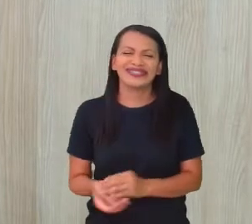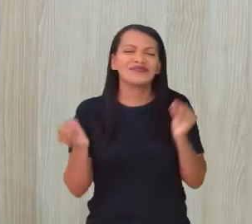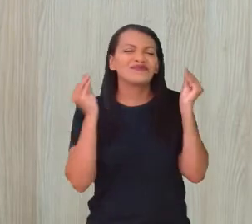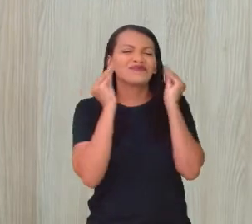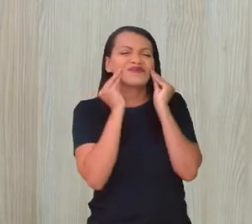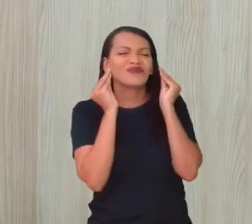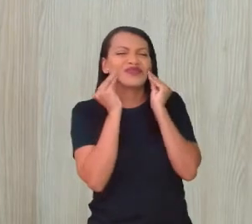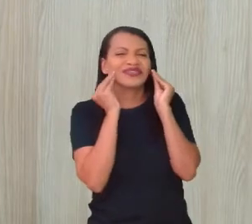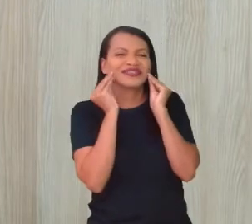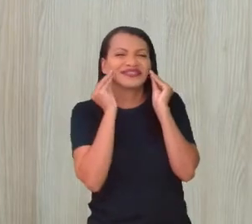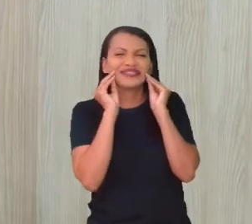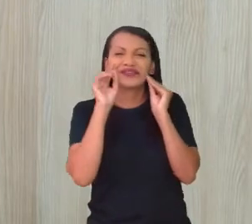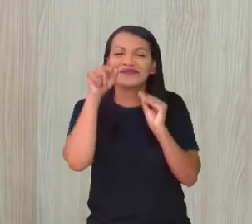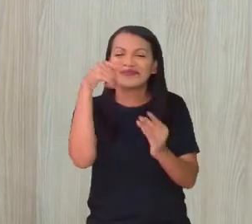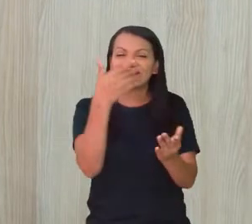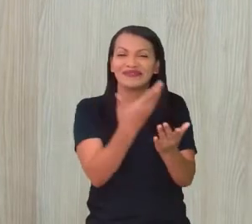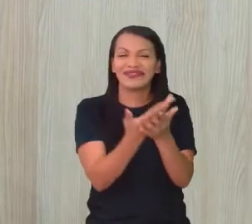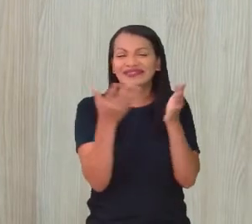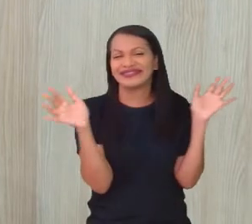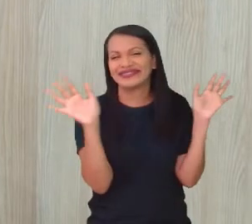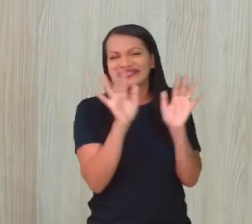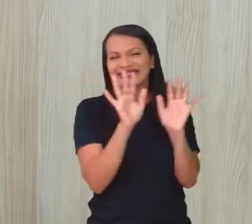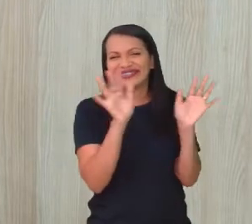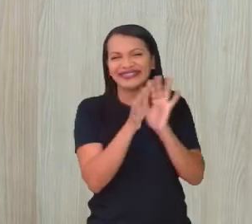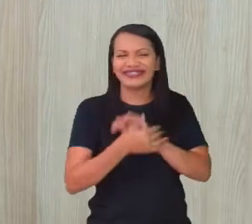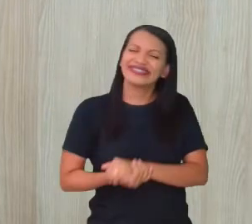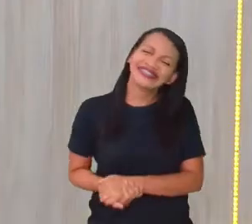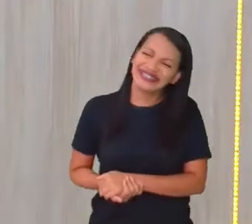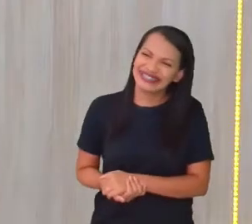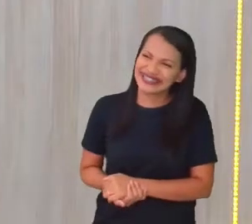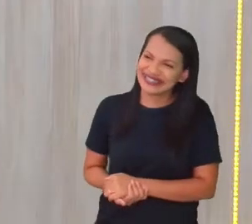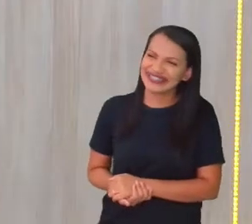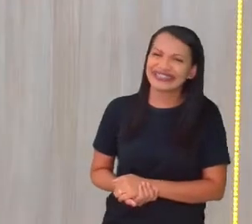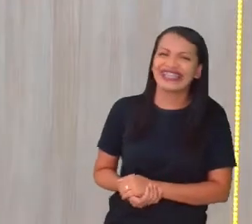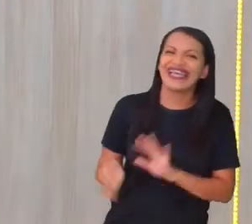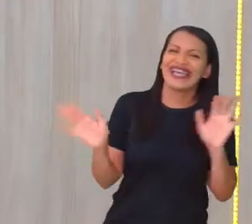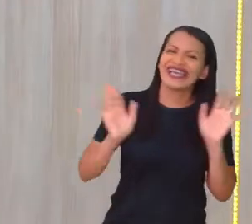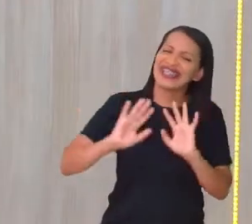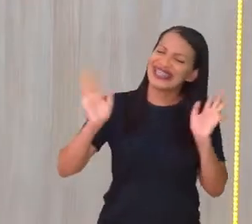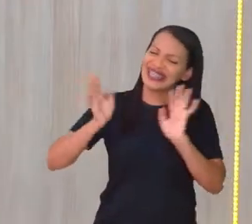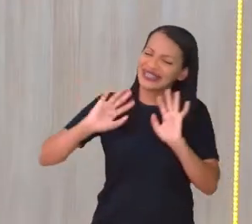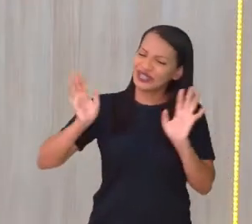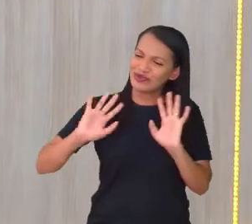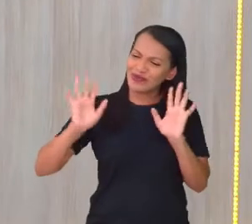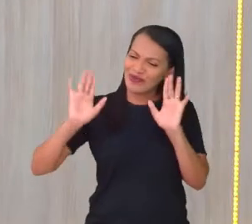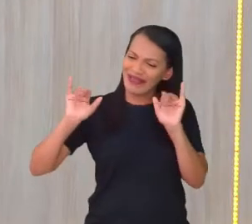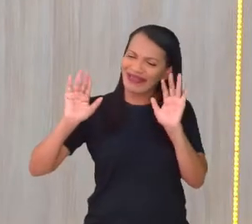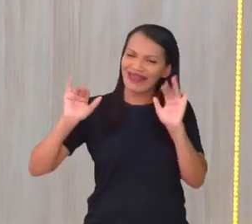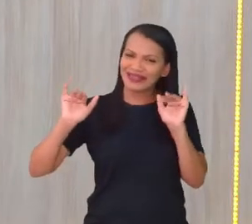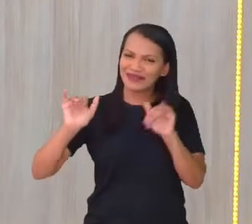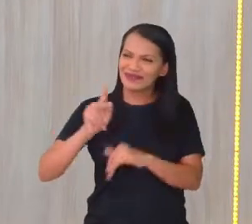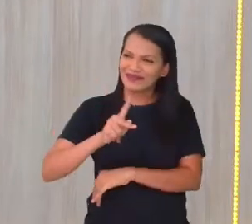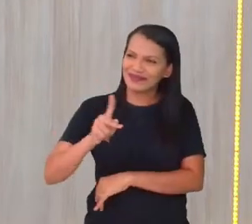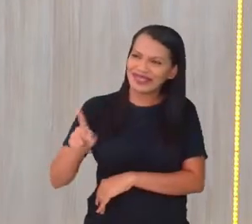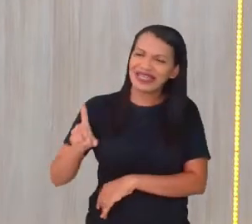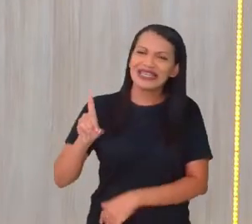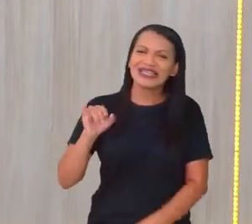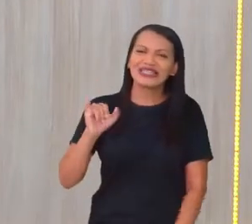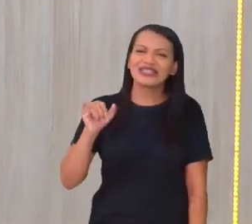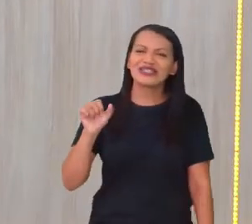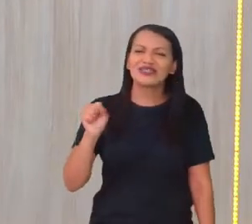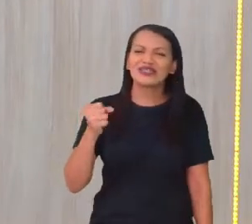gente, até a próxima aula, tchau, tchau! Se despeça, se despeça, que